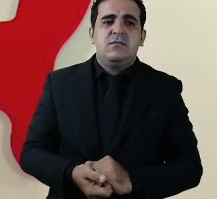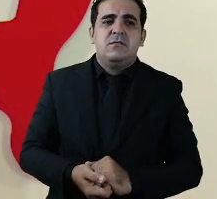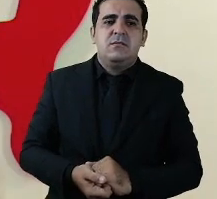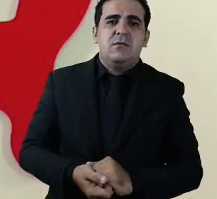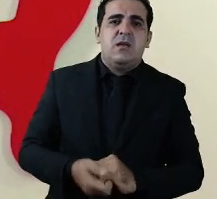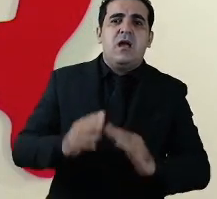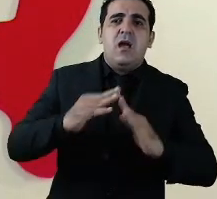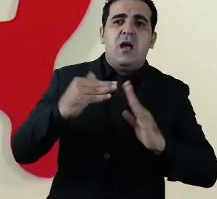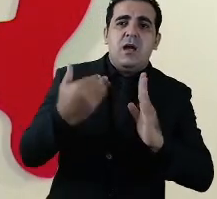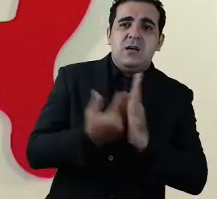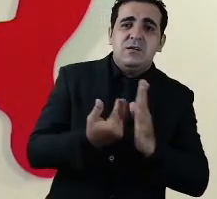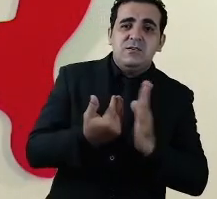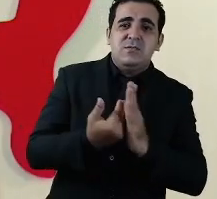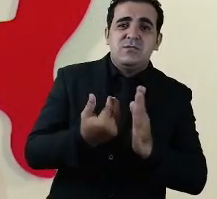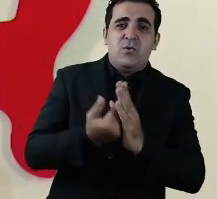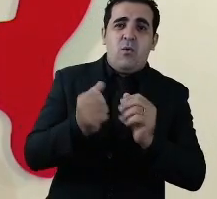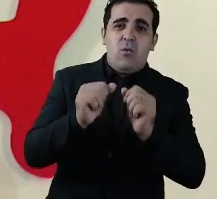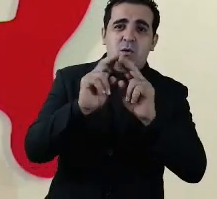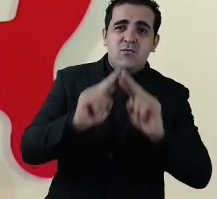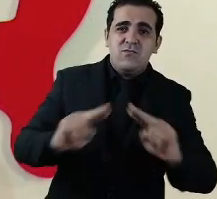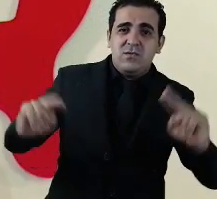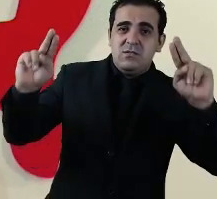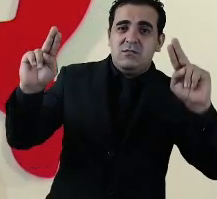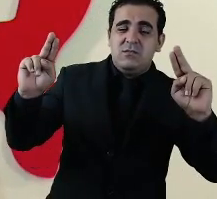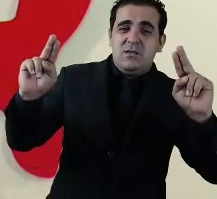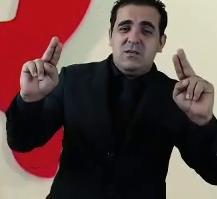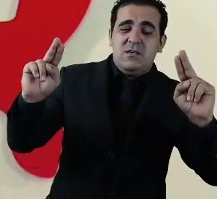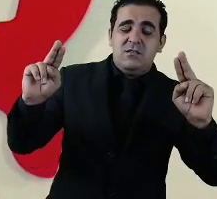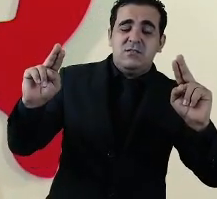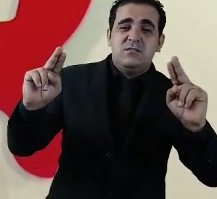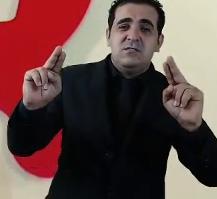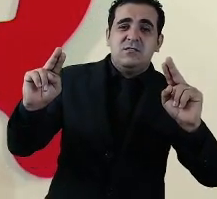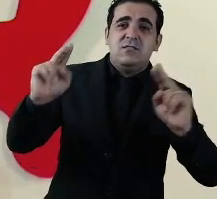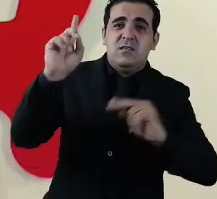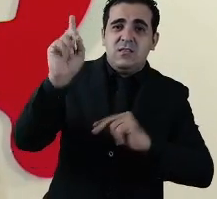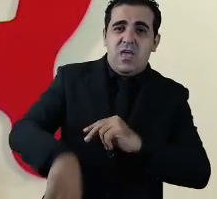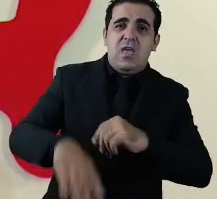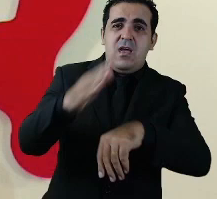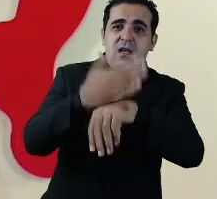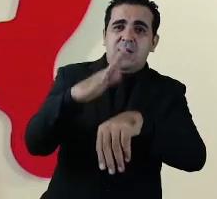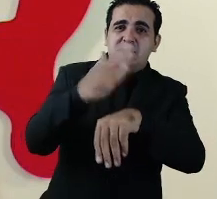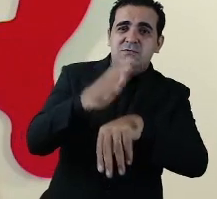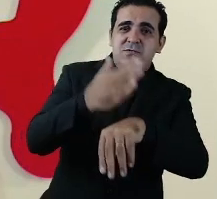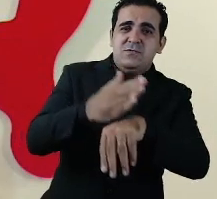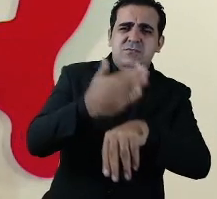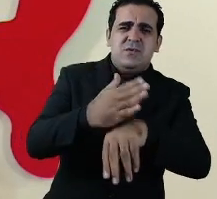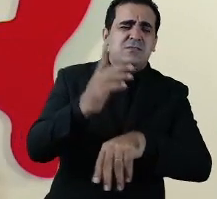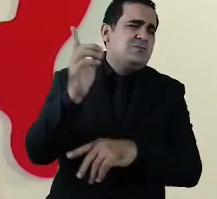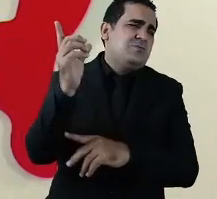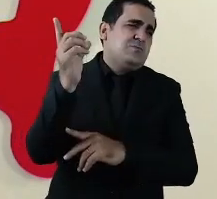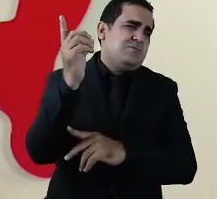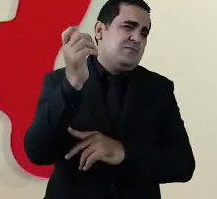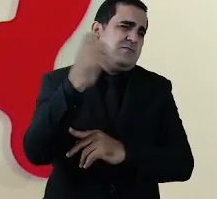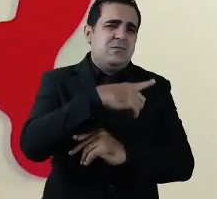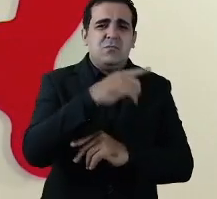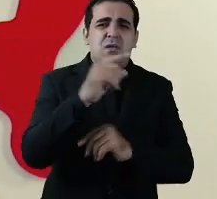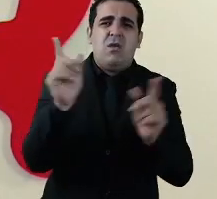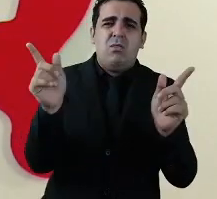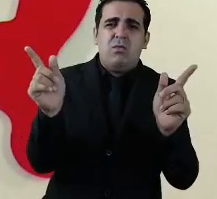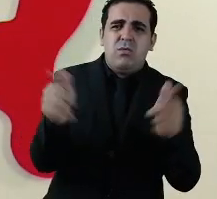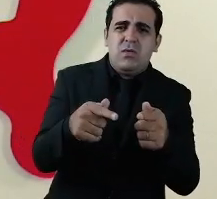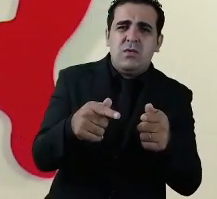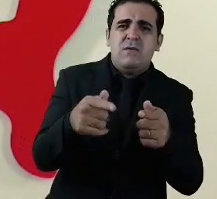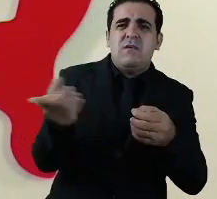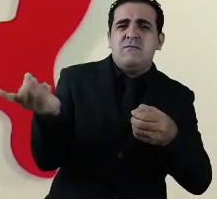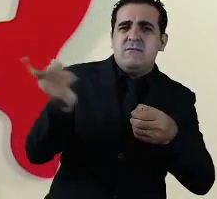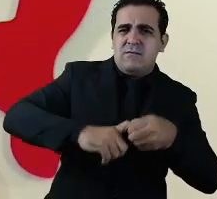as escolas e universidades são atividades que muito dificilmente no curto prazo